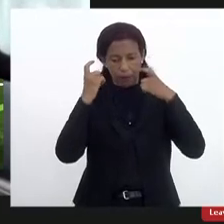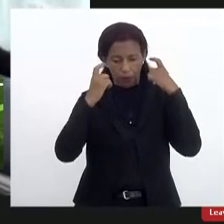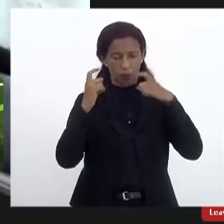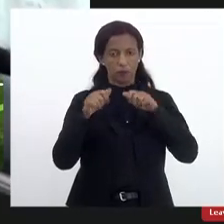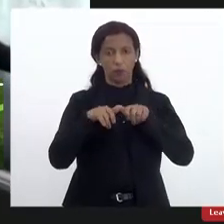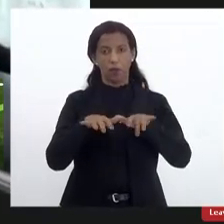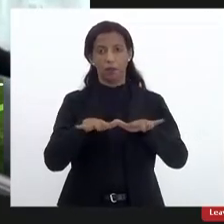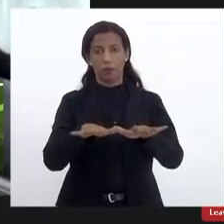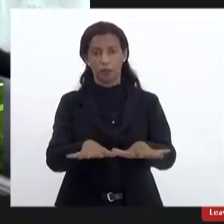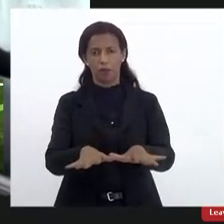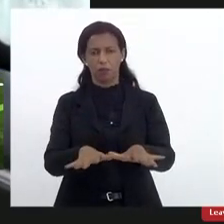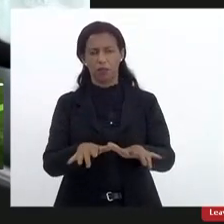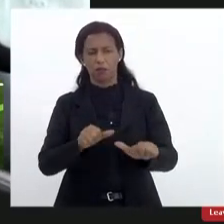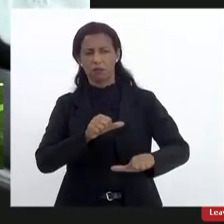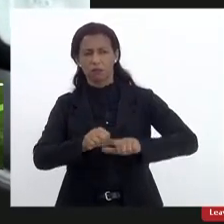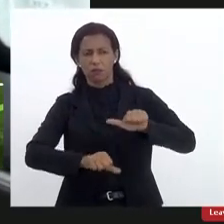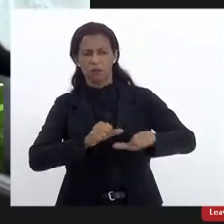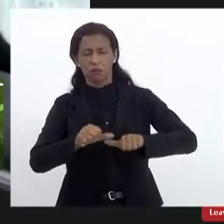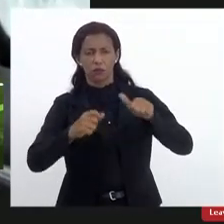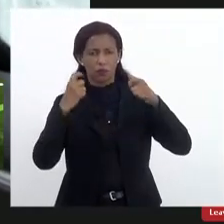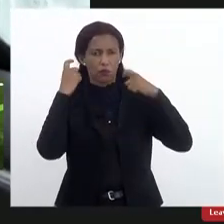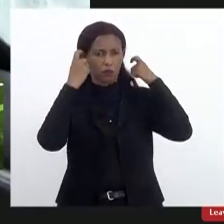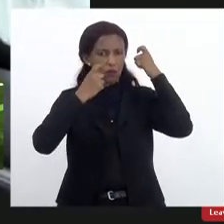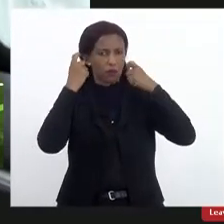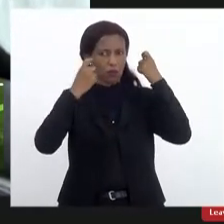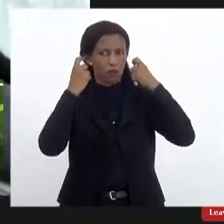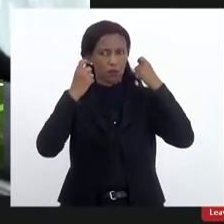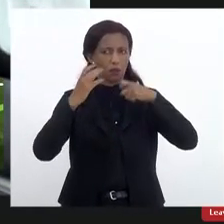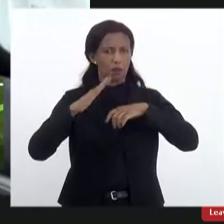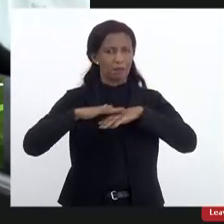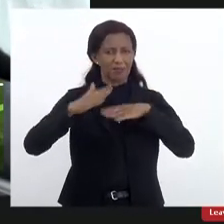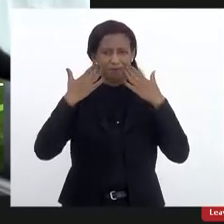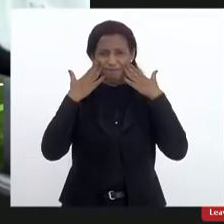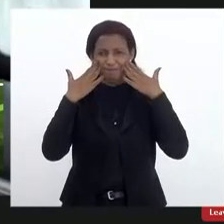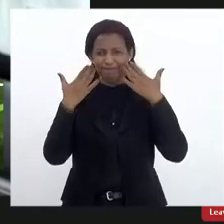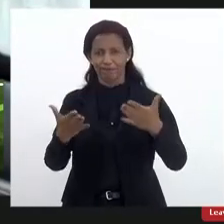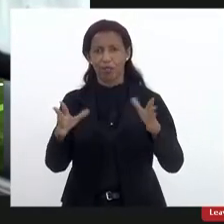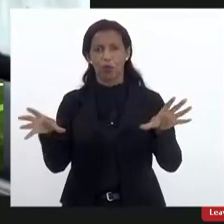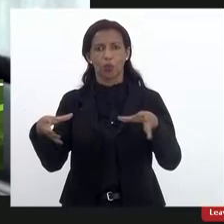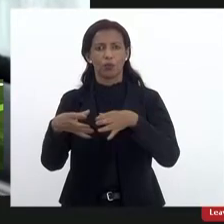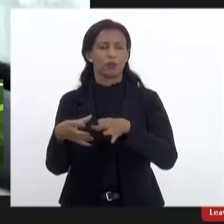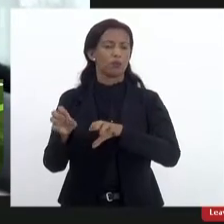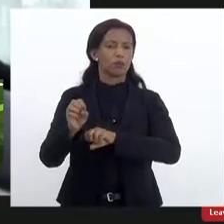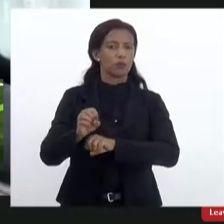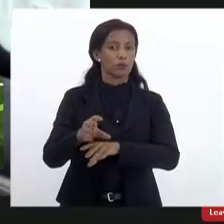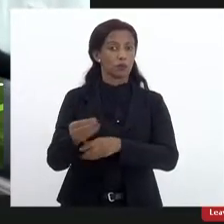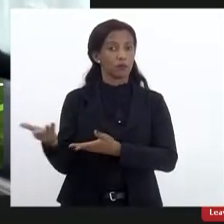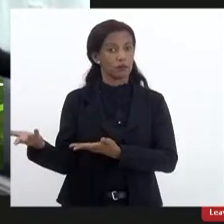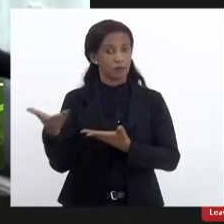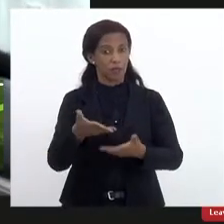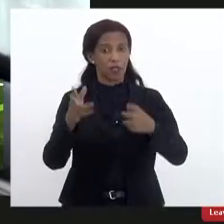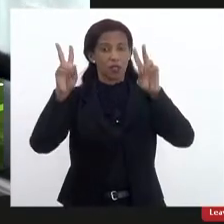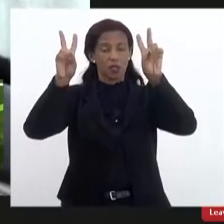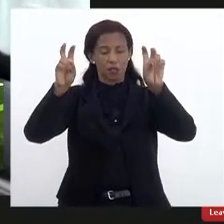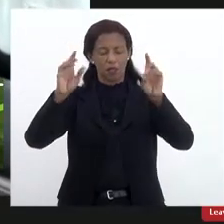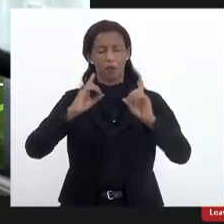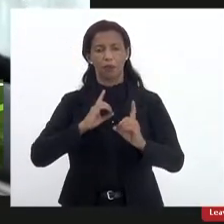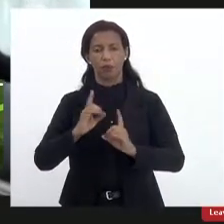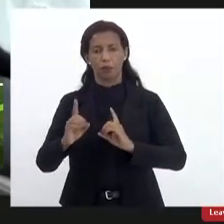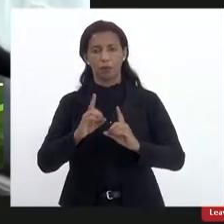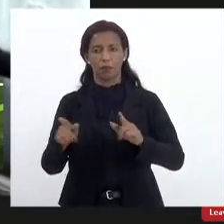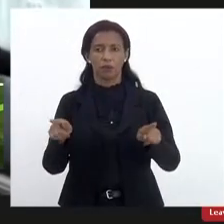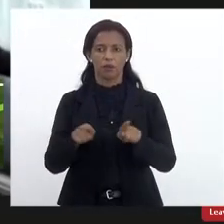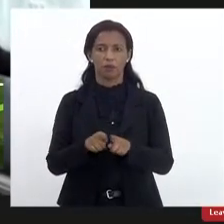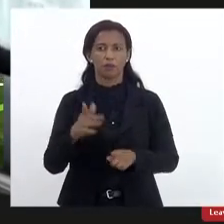tornou essa preocupação ainda mais evidente a comissão de educação vem trazendo esse tema para o debate também